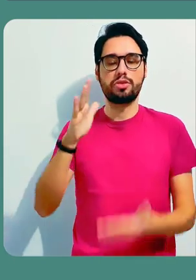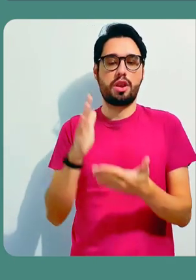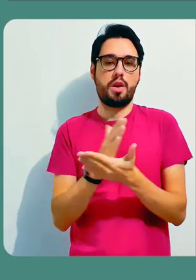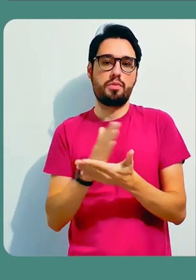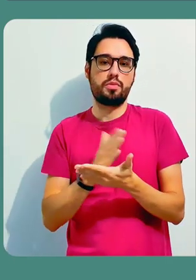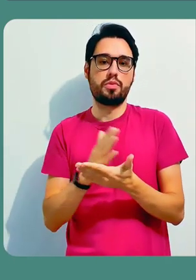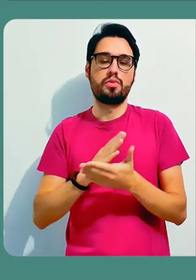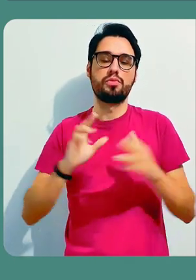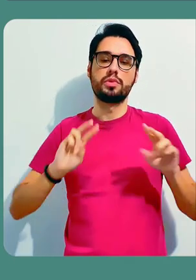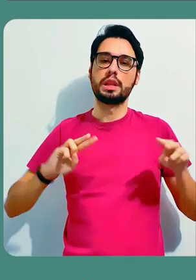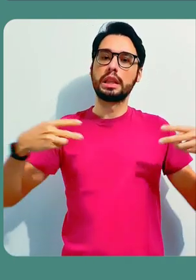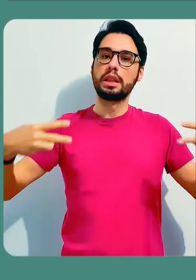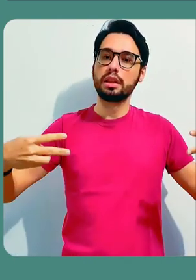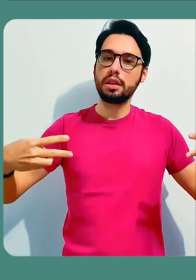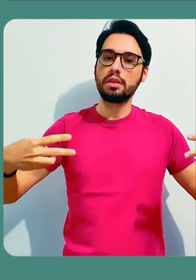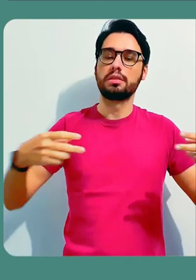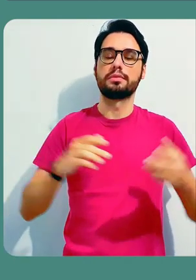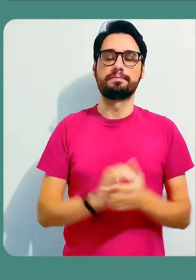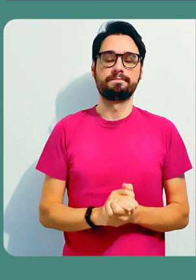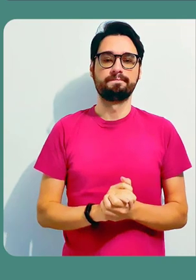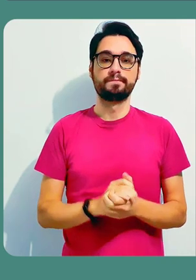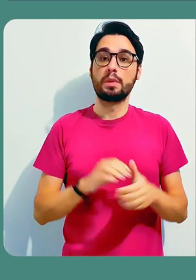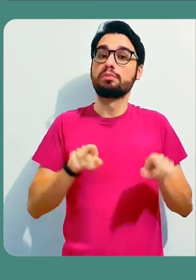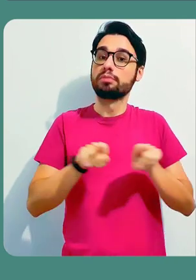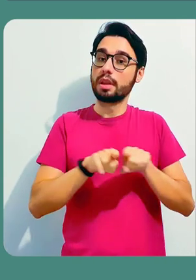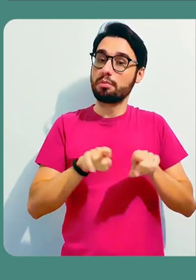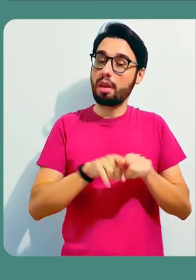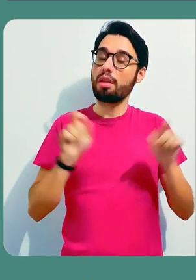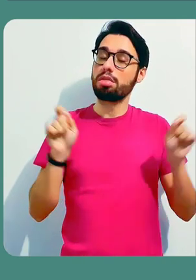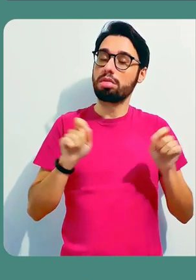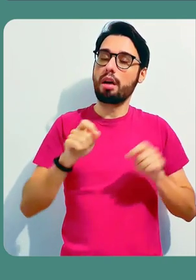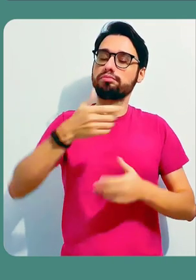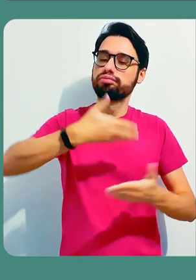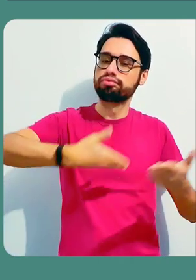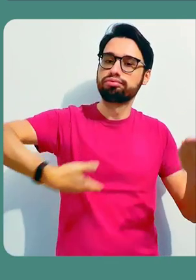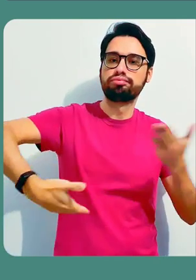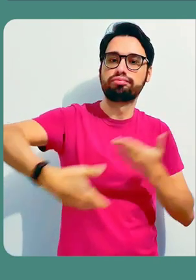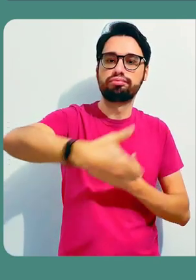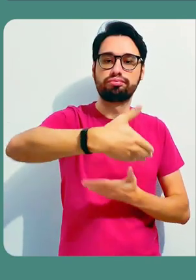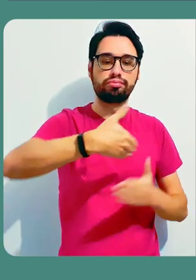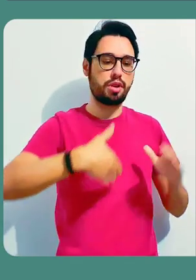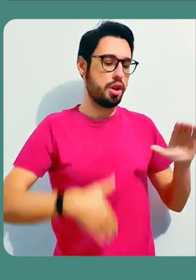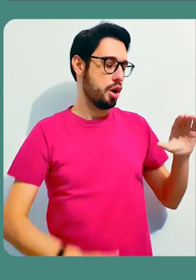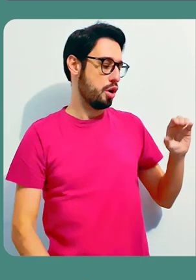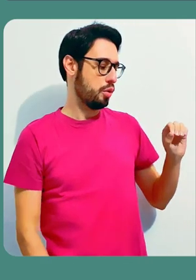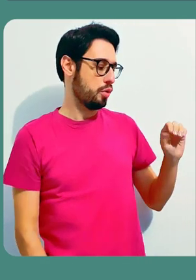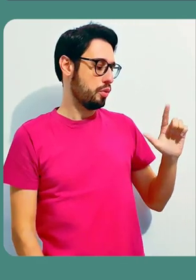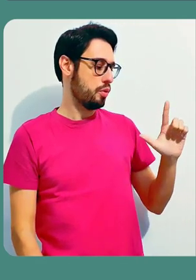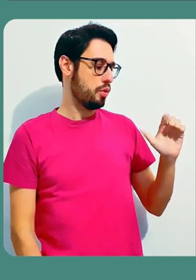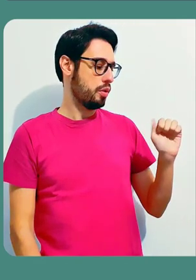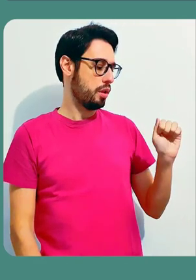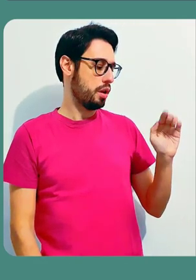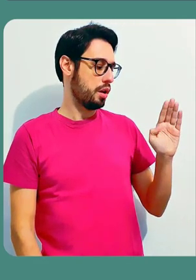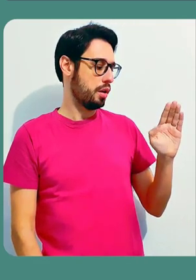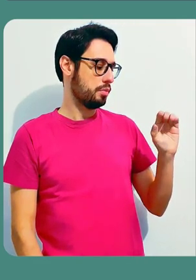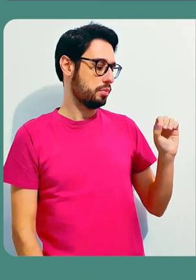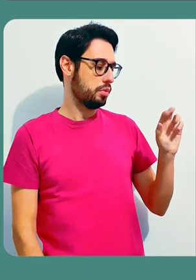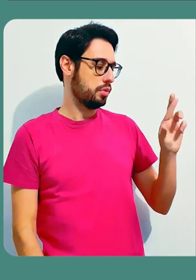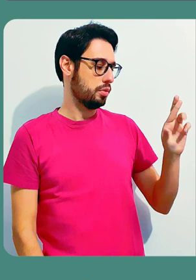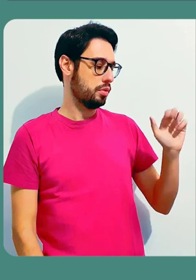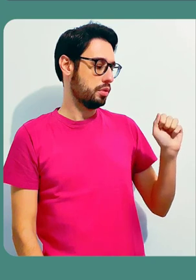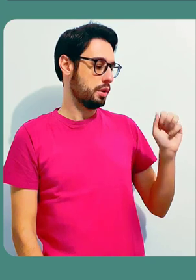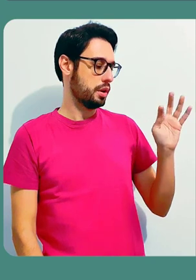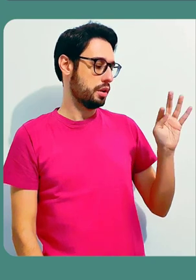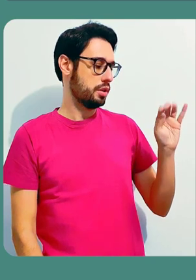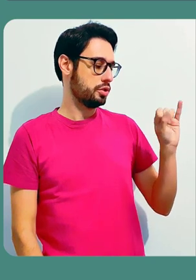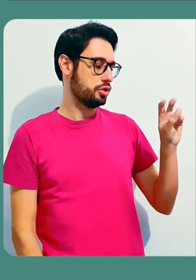que colocaram imagens, alunos colocaram links. Então, foi uma atividade colaborativa também que foi construída com